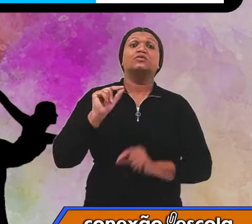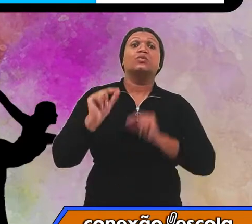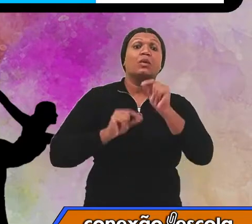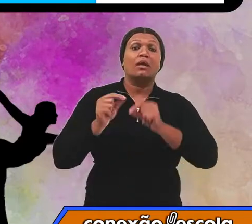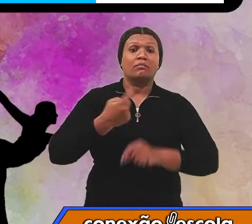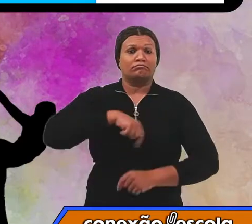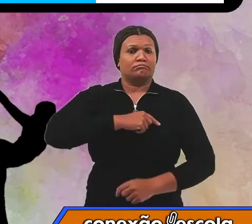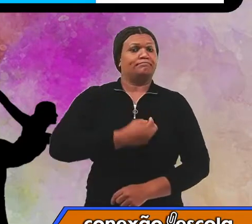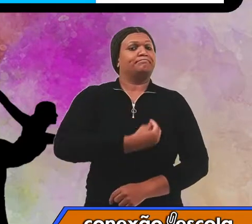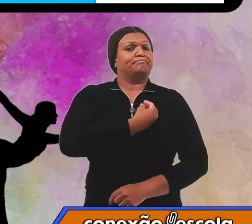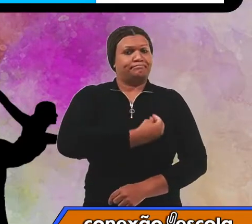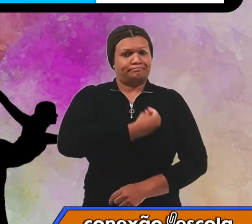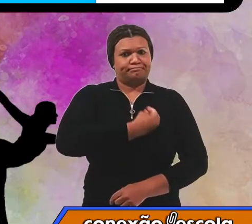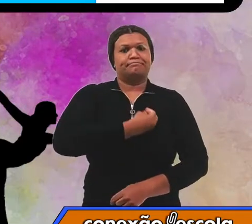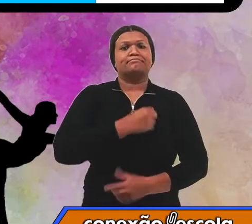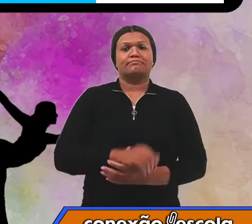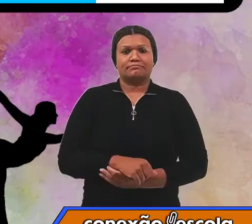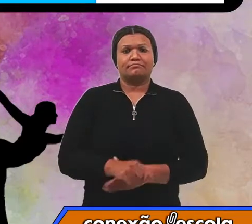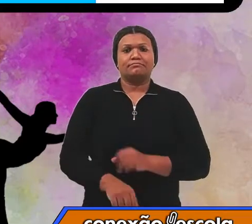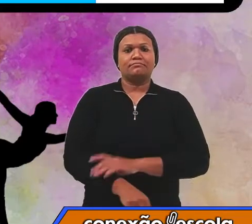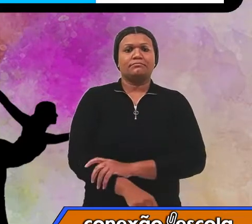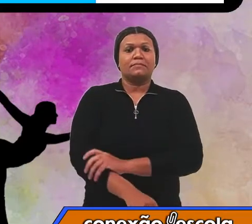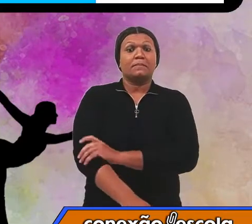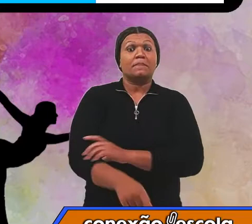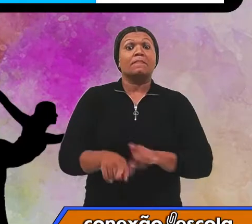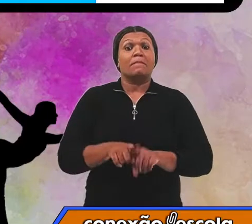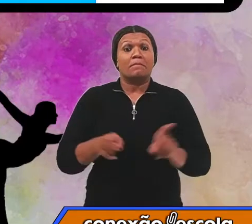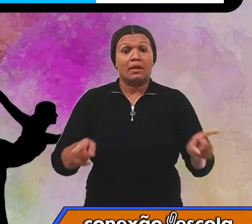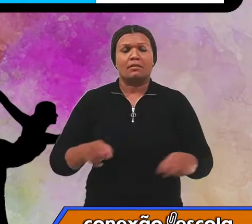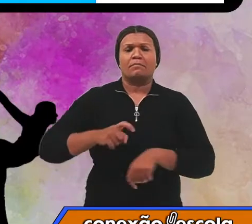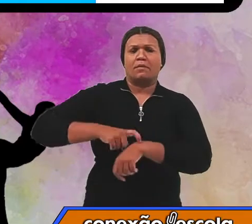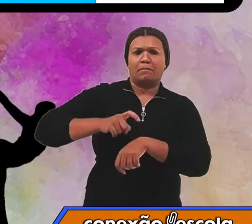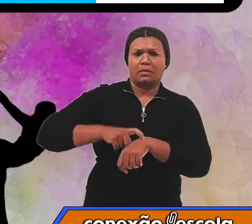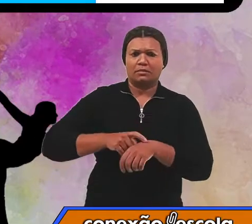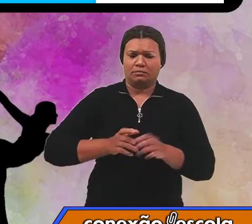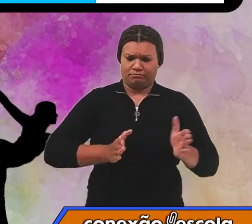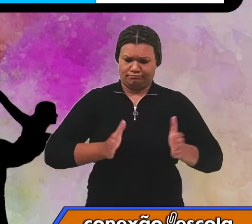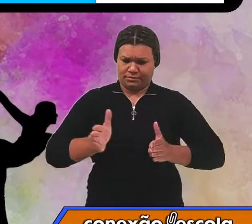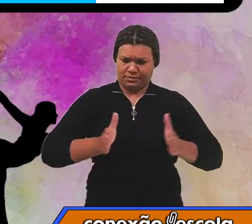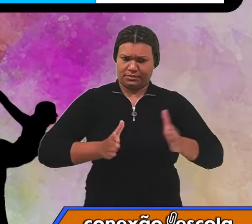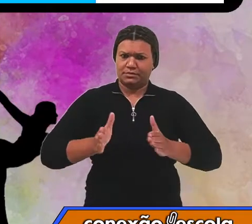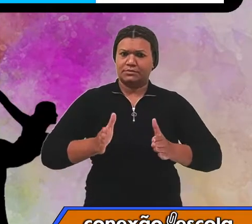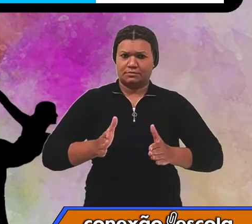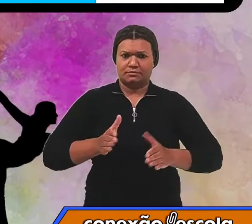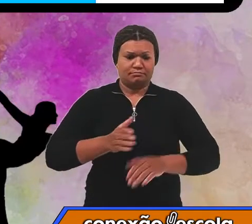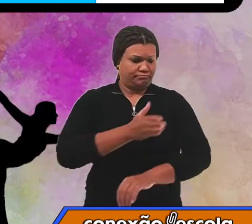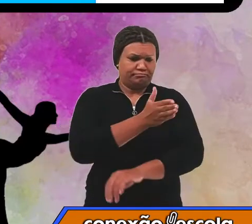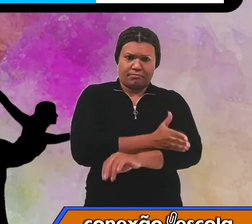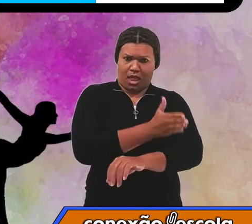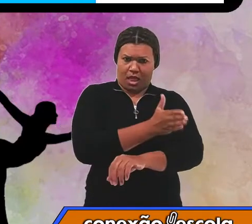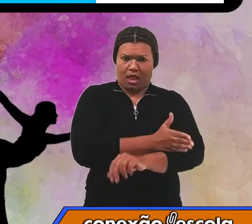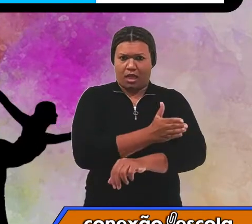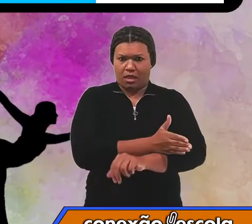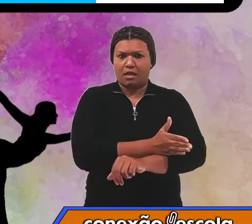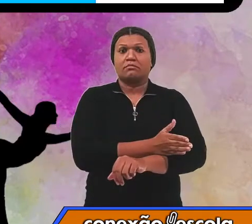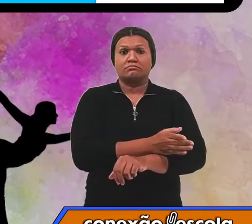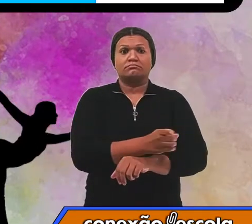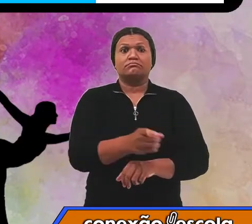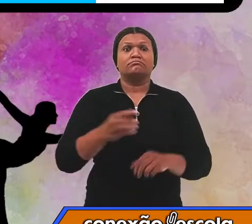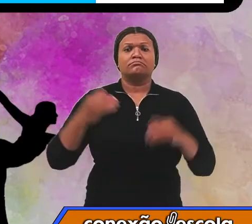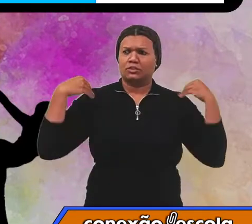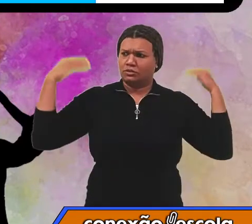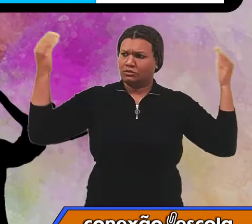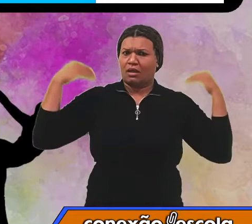sobrevivência. Mas, durante o período da Idade Média, a ginástica deixou de ser